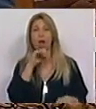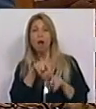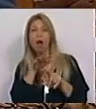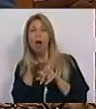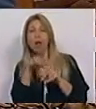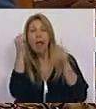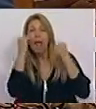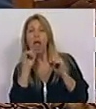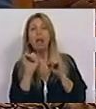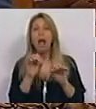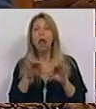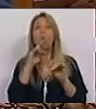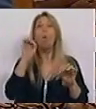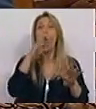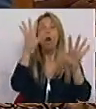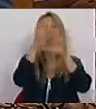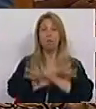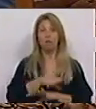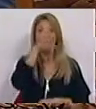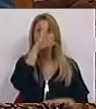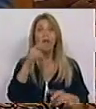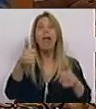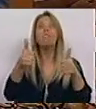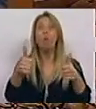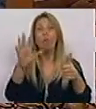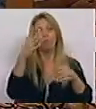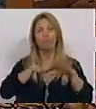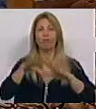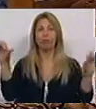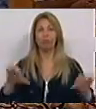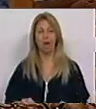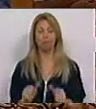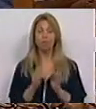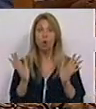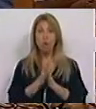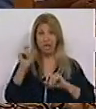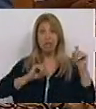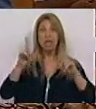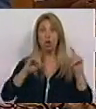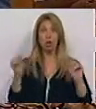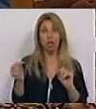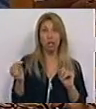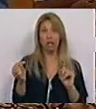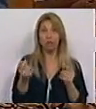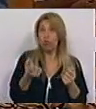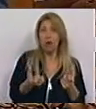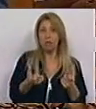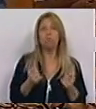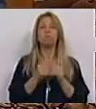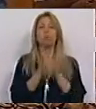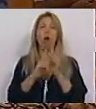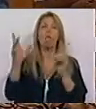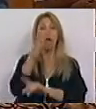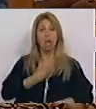só é bom a fazer o mal. Todos ou quase todos os indicadores negativos aumentaram. A dívida, o desemprego,